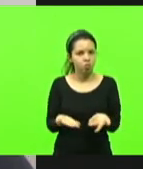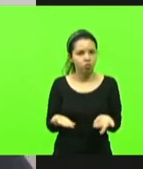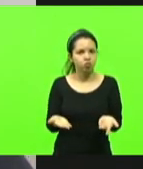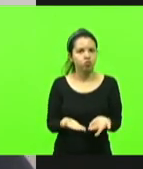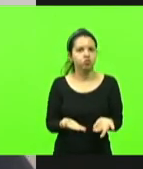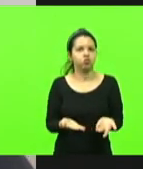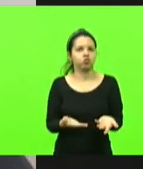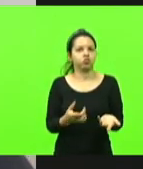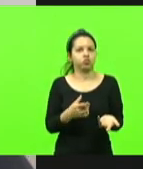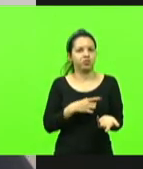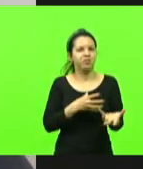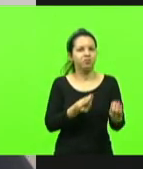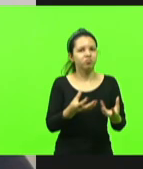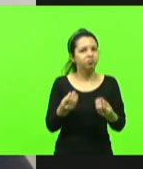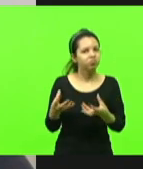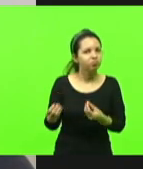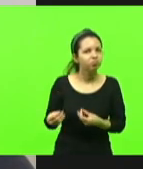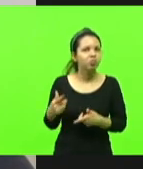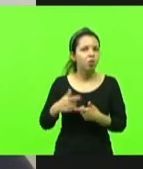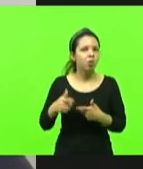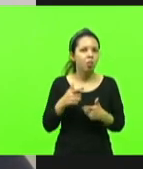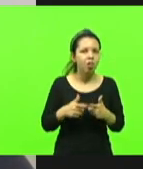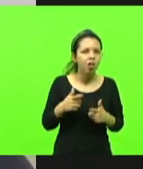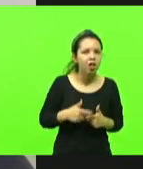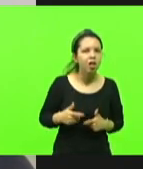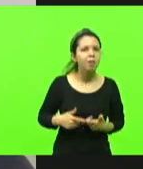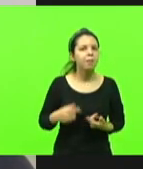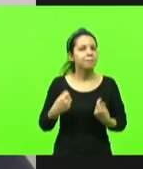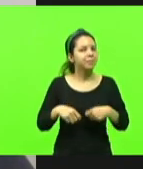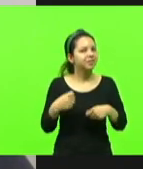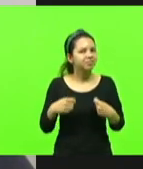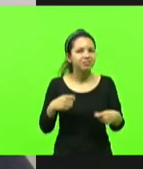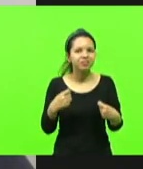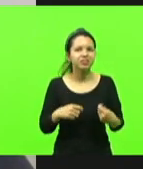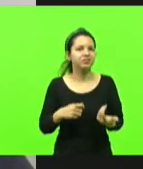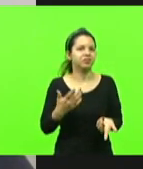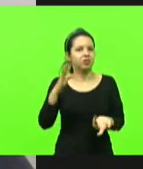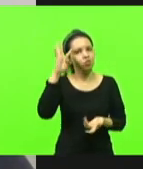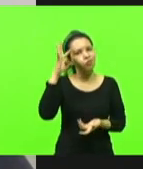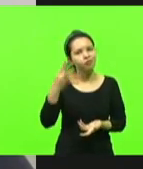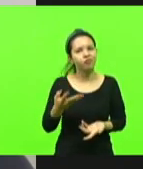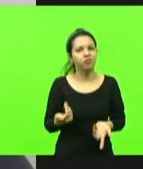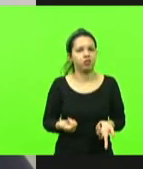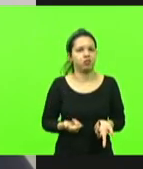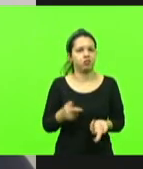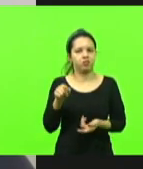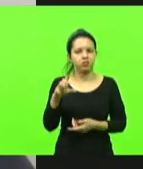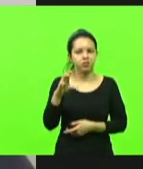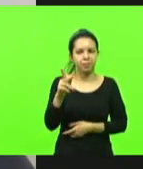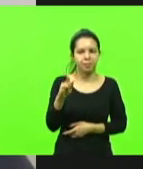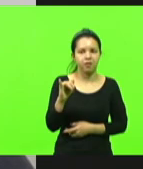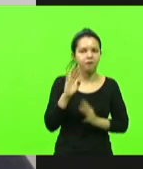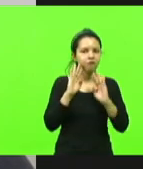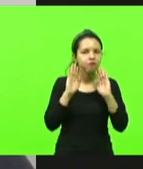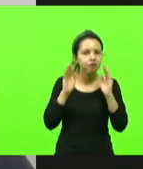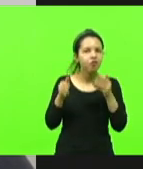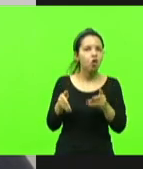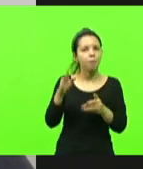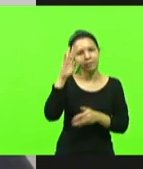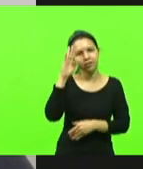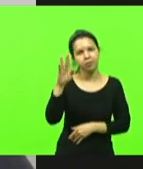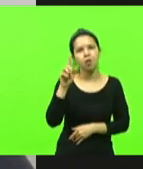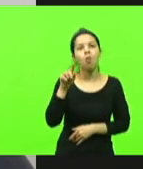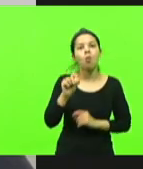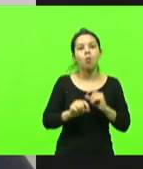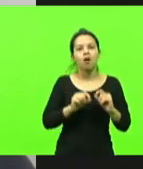tantas coisas para se resolver, tantos assuntos importantes e essa CPI, cujo foco principal, todos sabem, é